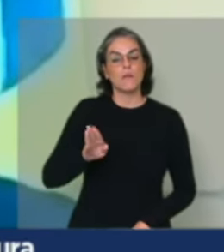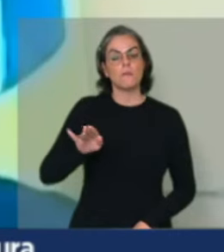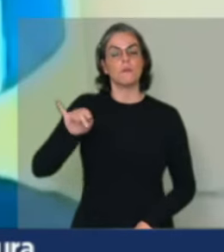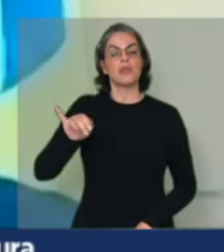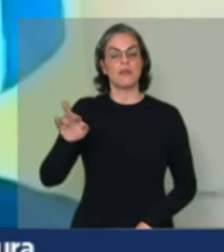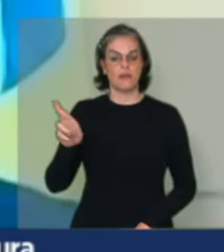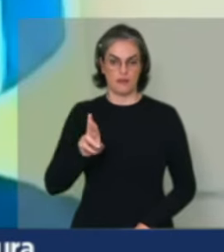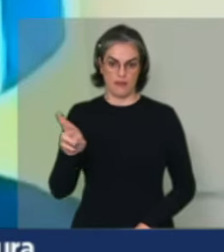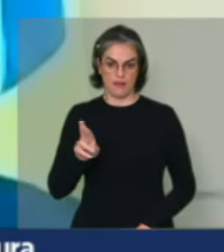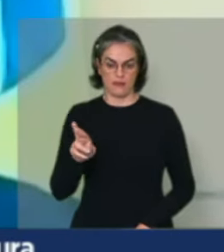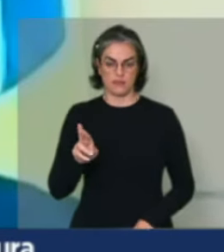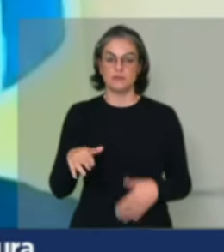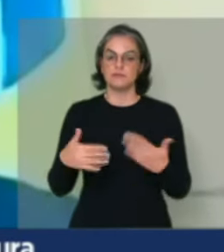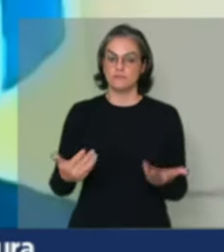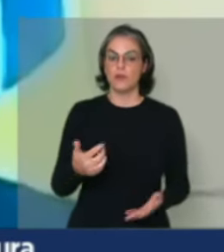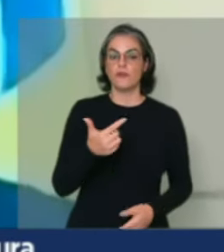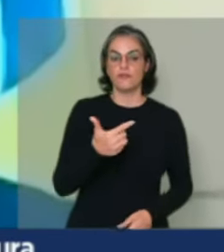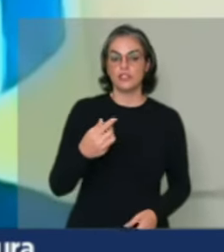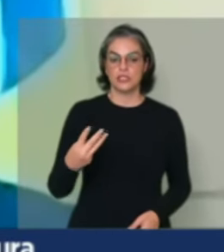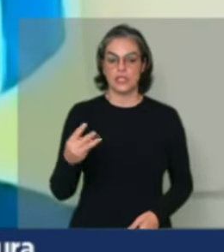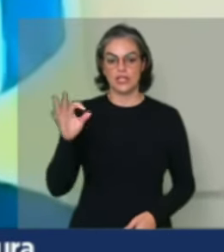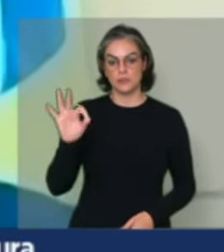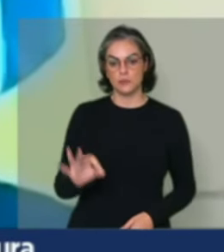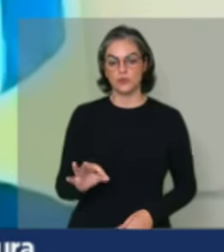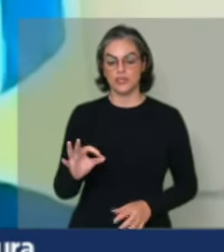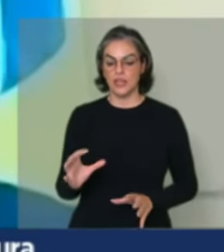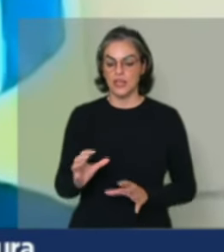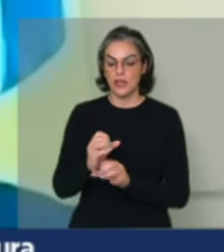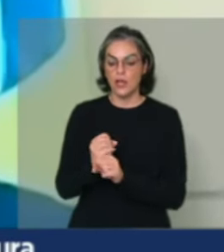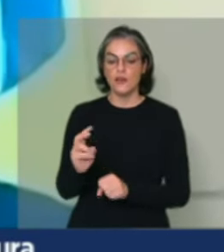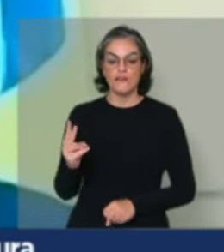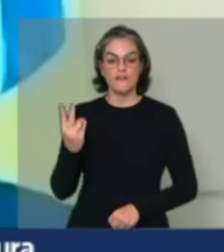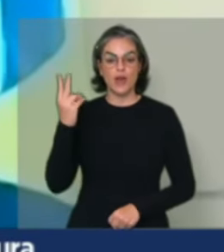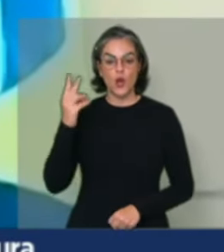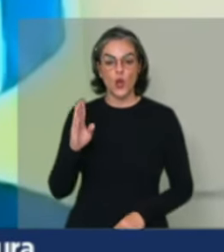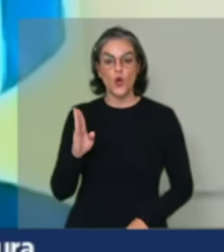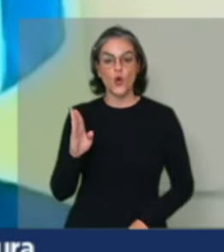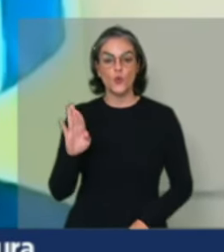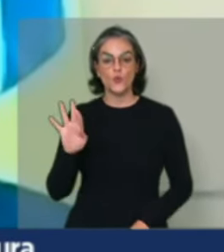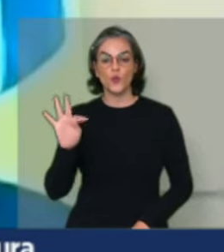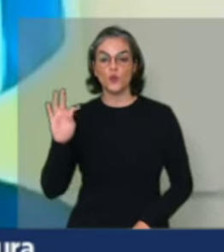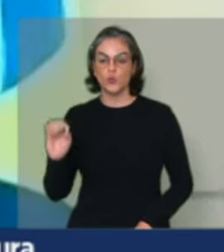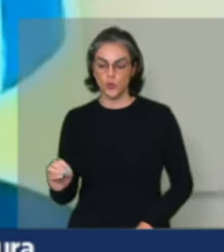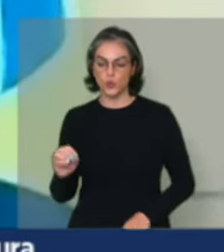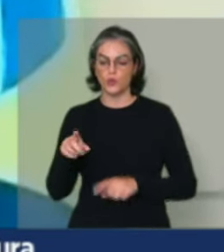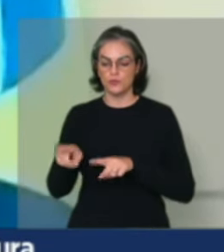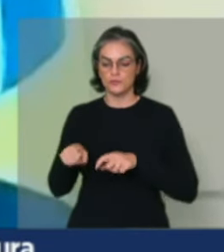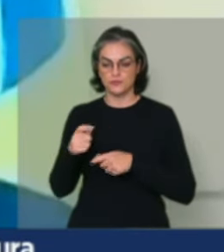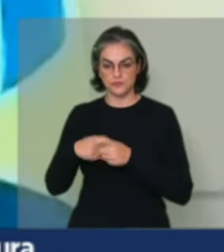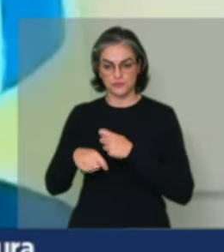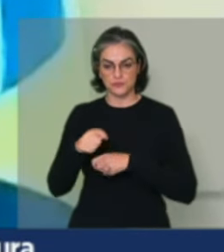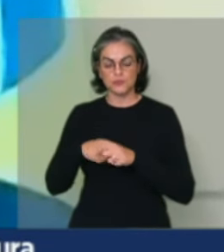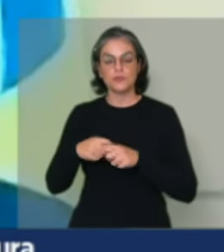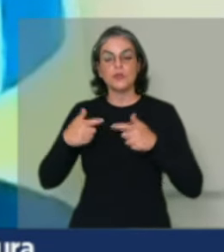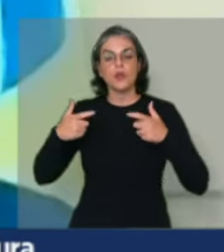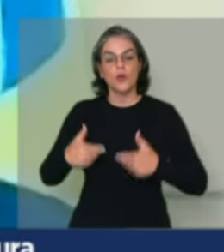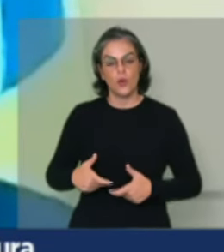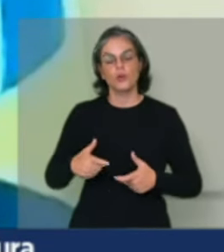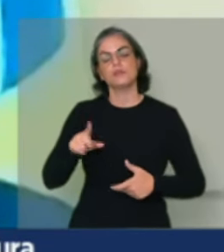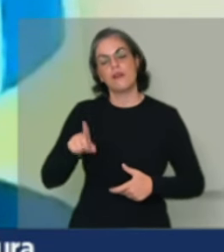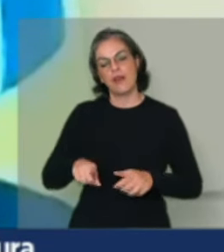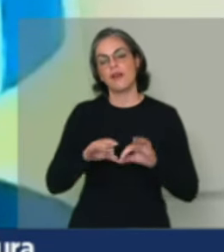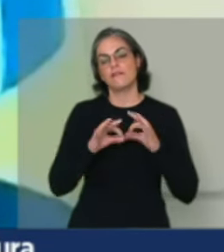ou seja, 23% do valor bruto da produção brasileira do agronegócio brasileiro veio da agricultura familiar.